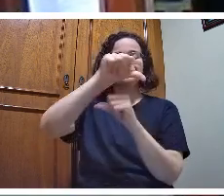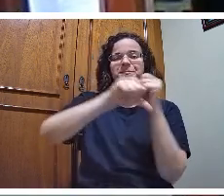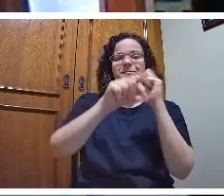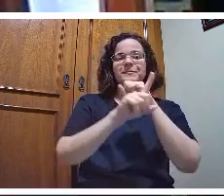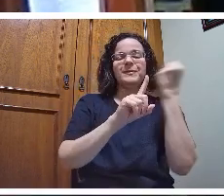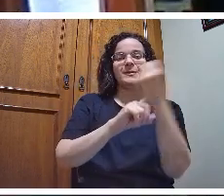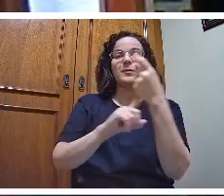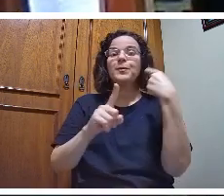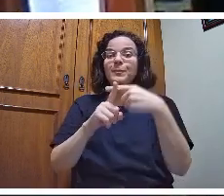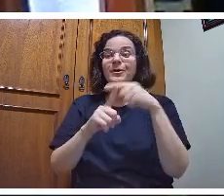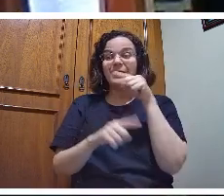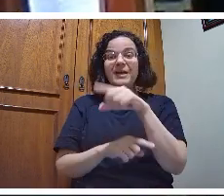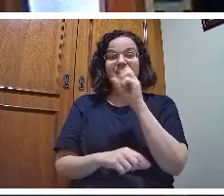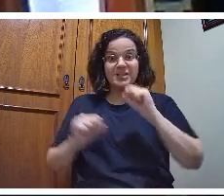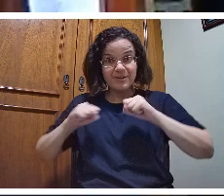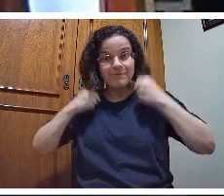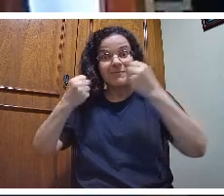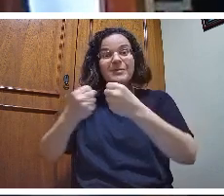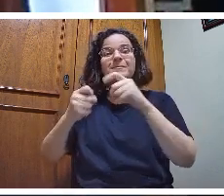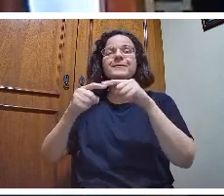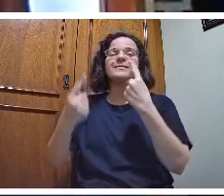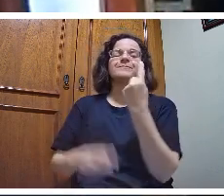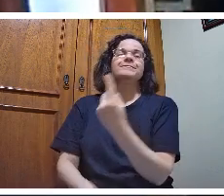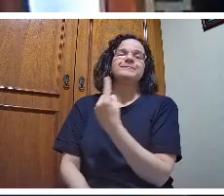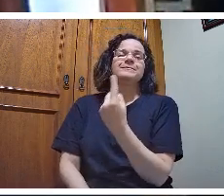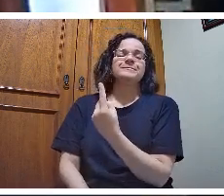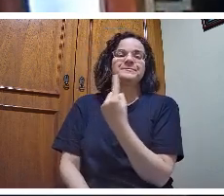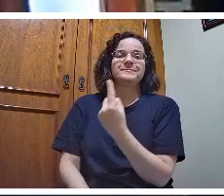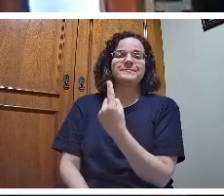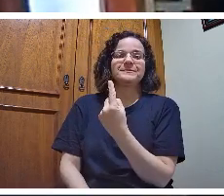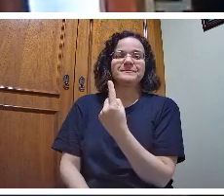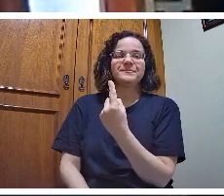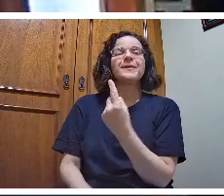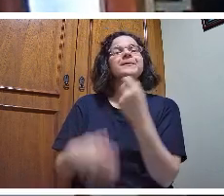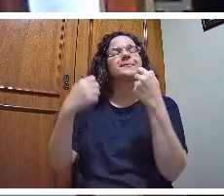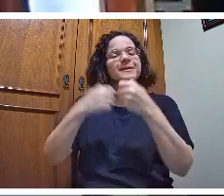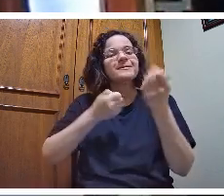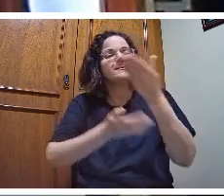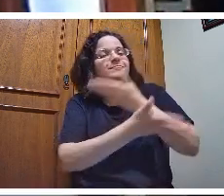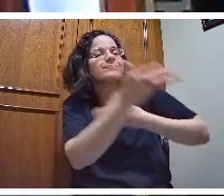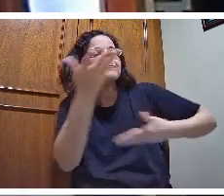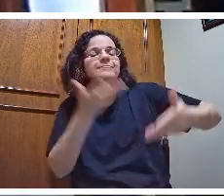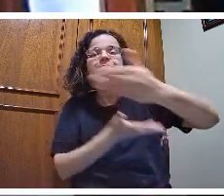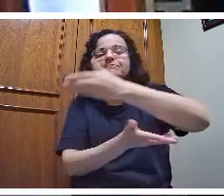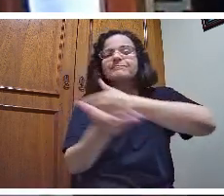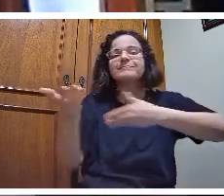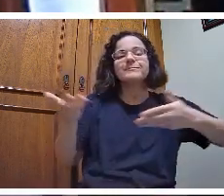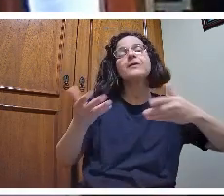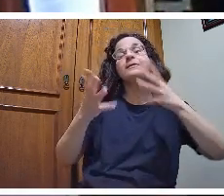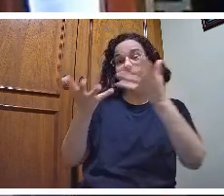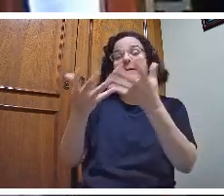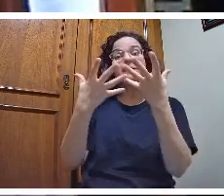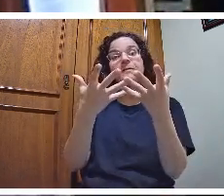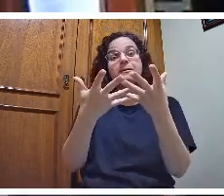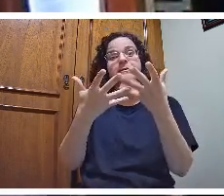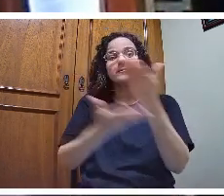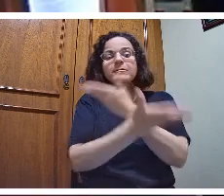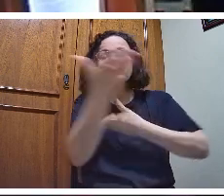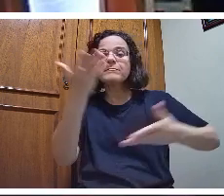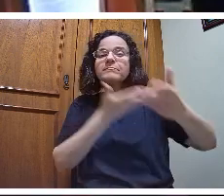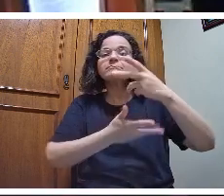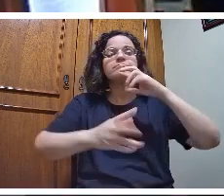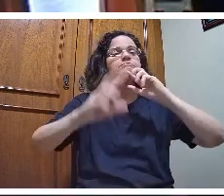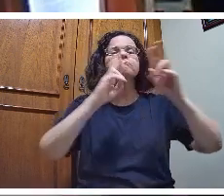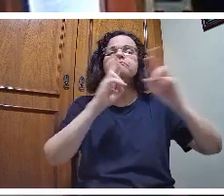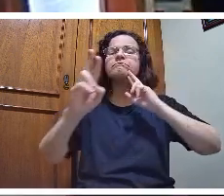E quem é interdependente tem que dialogar. E ela se propõe a dialogar. Ela é um diálogo com a cultura, com o conhecimento científico, com o cotidiano,